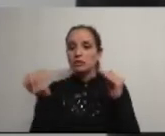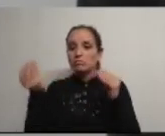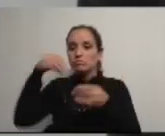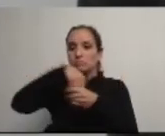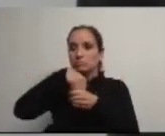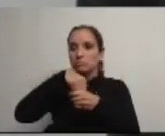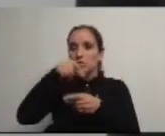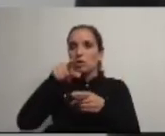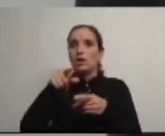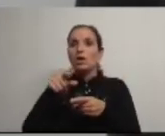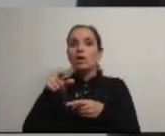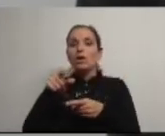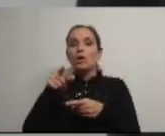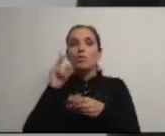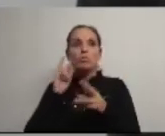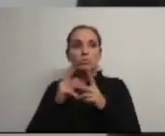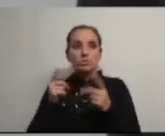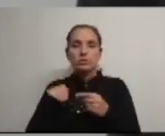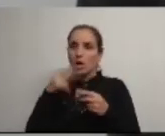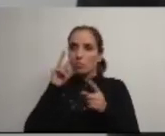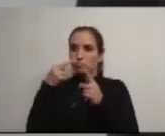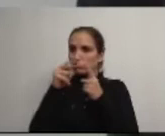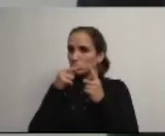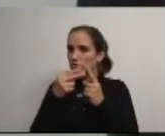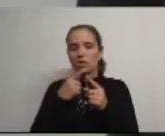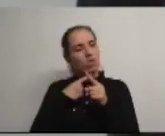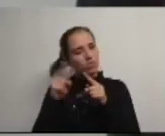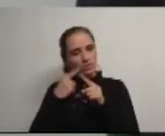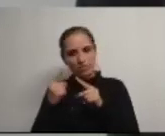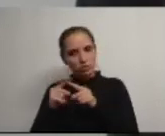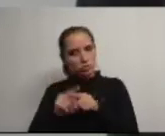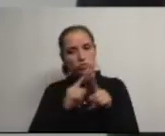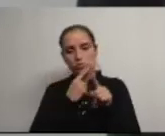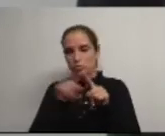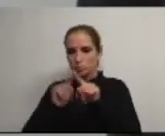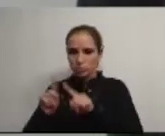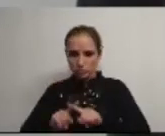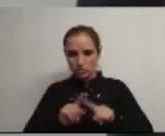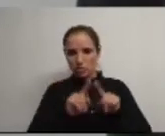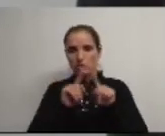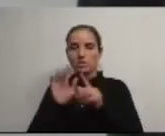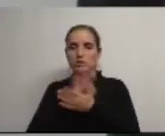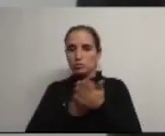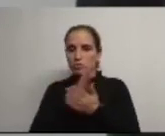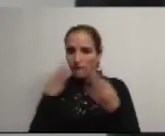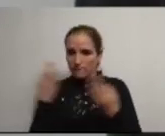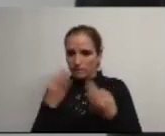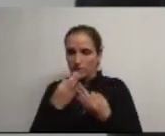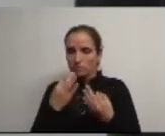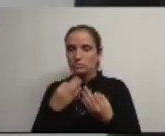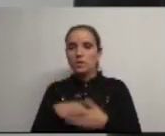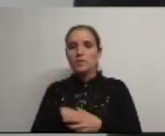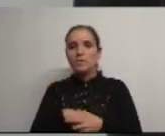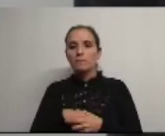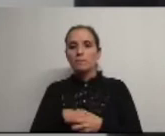Municipal que tenho pontos de vista muito diferentes em relação a muitos aspectos e a muitas formas como a resolução dos problemas é encarada